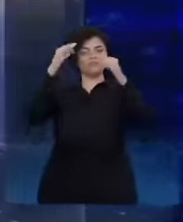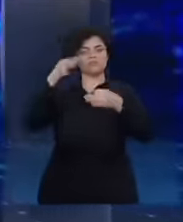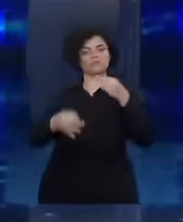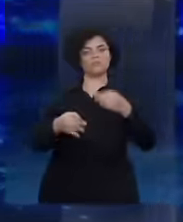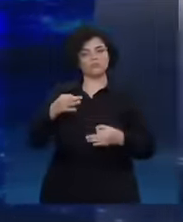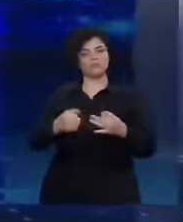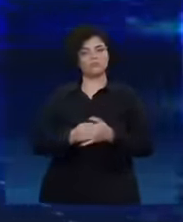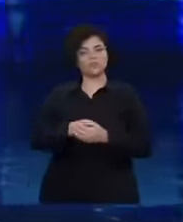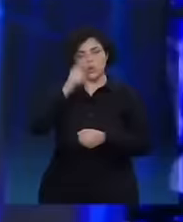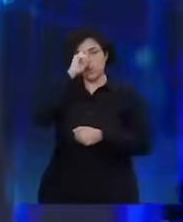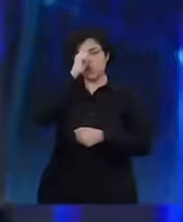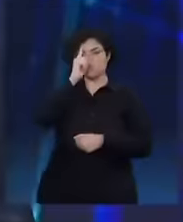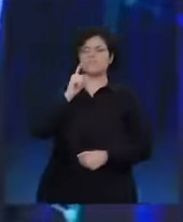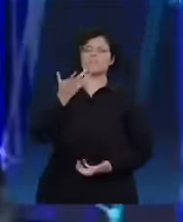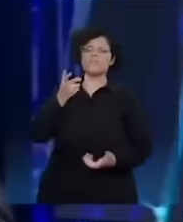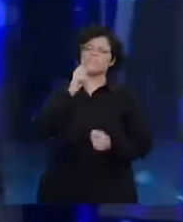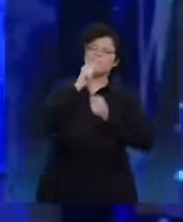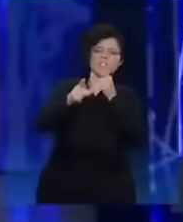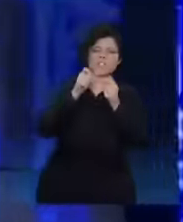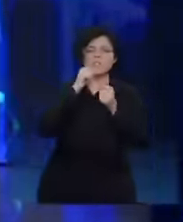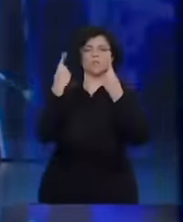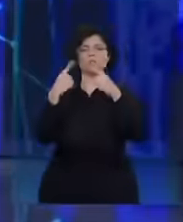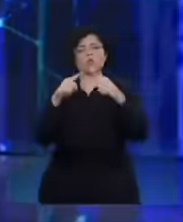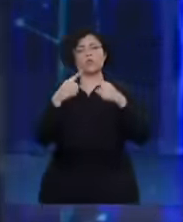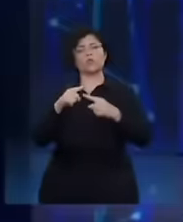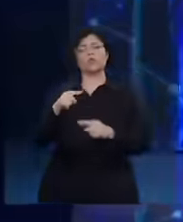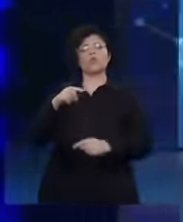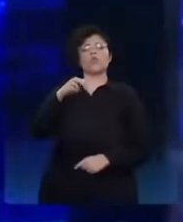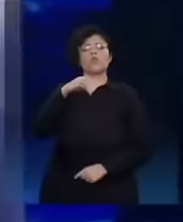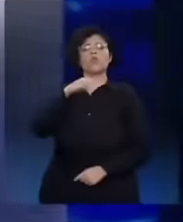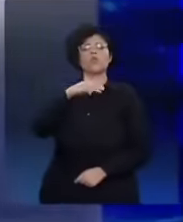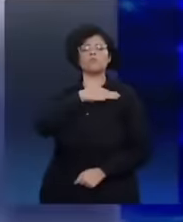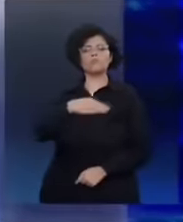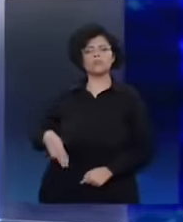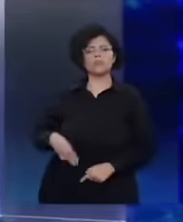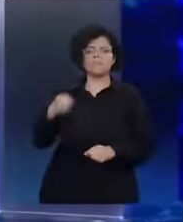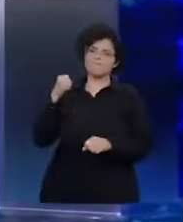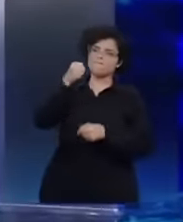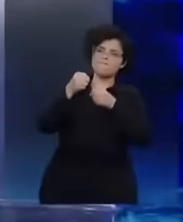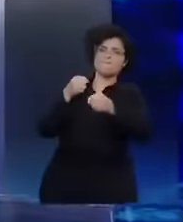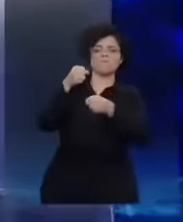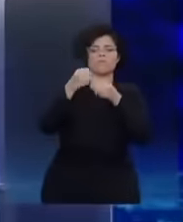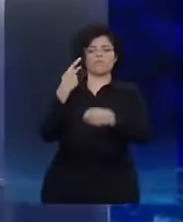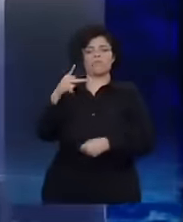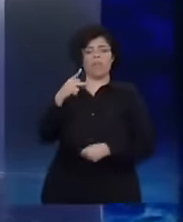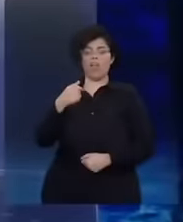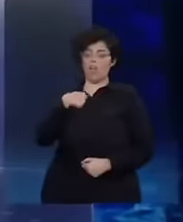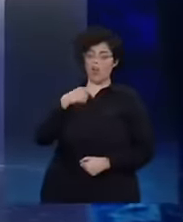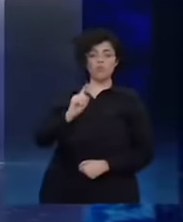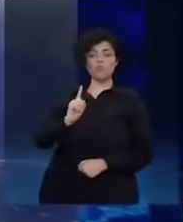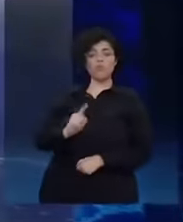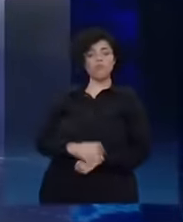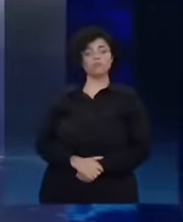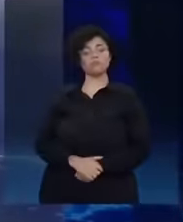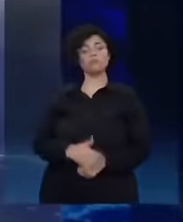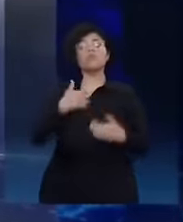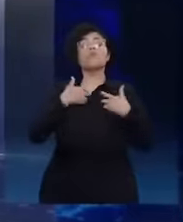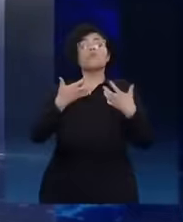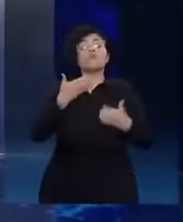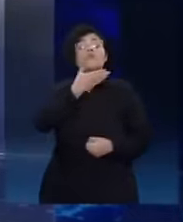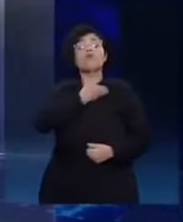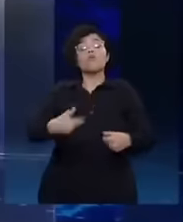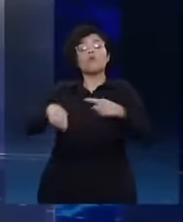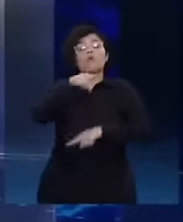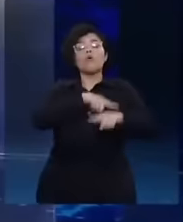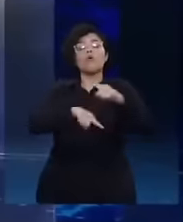diz todo santo dia que quer colocar os dele no Ministério, na Suprema Corte. eu não. Eu quero governar esse